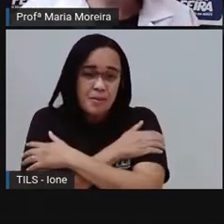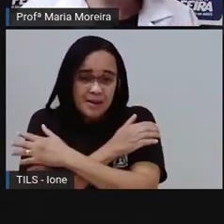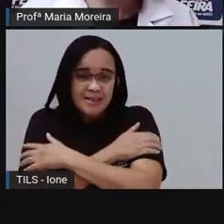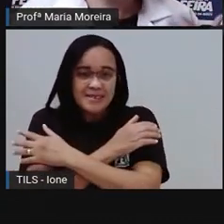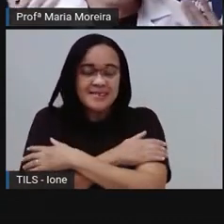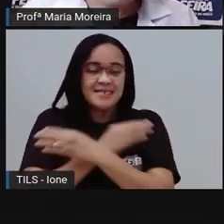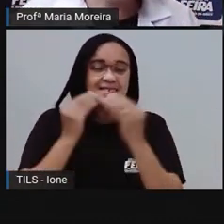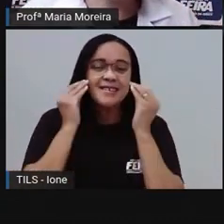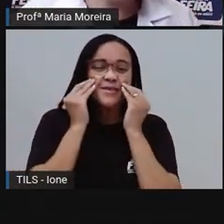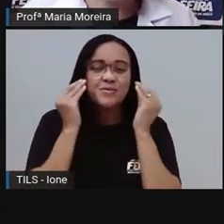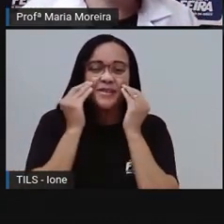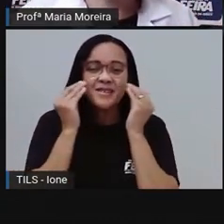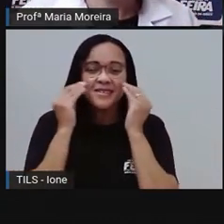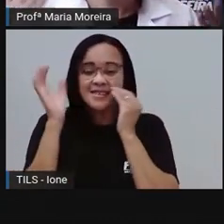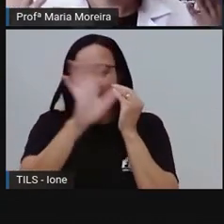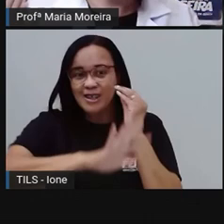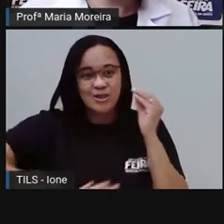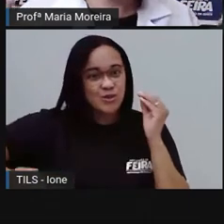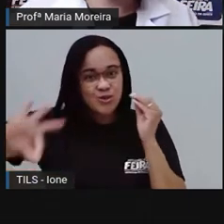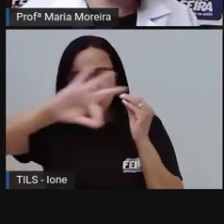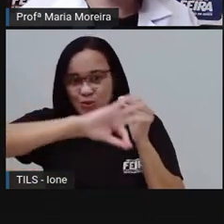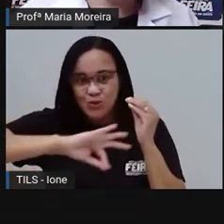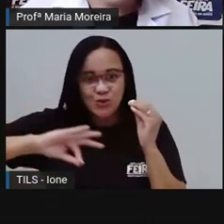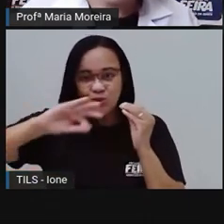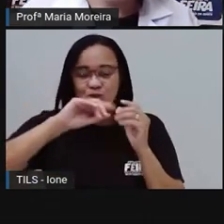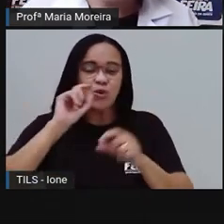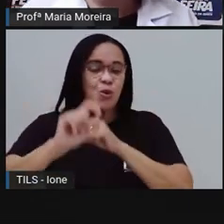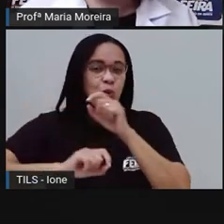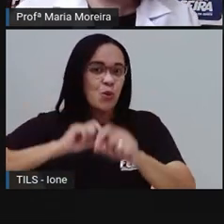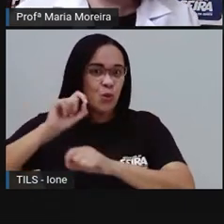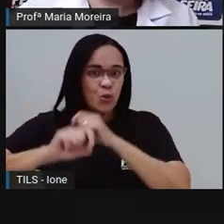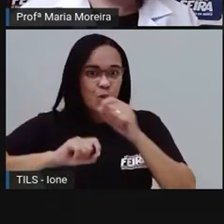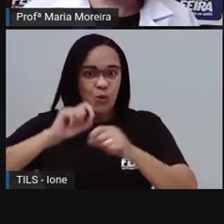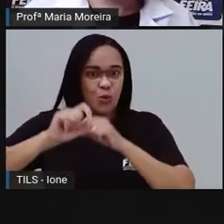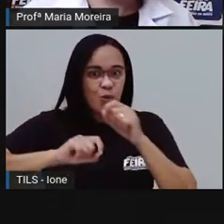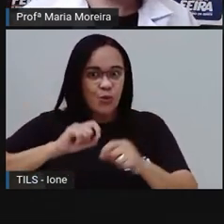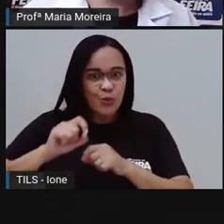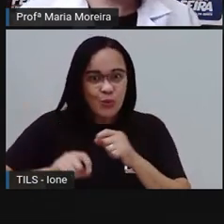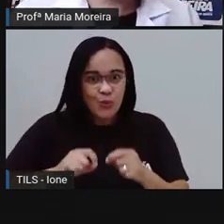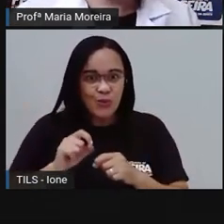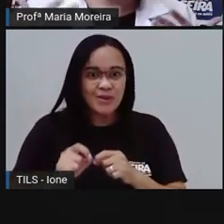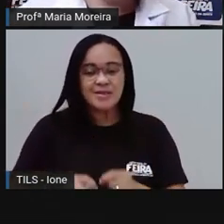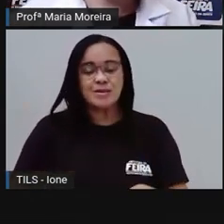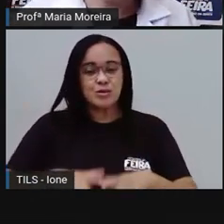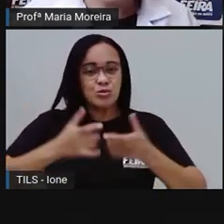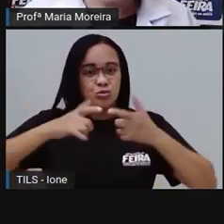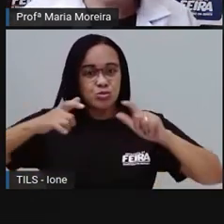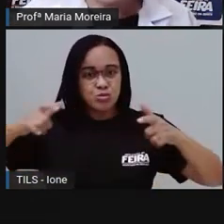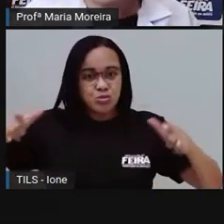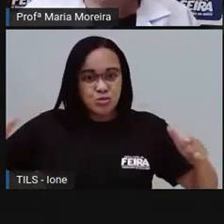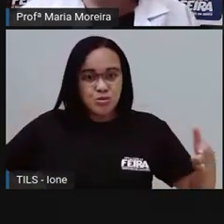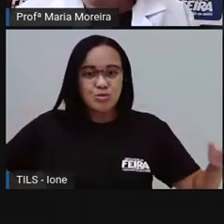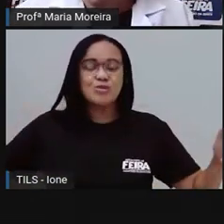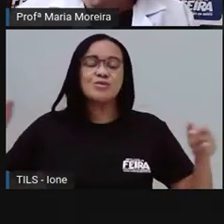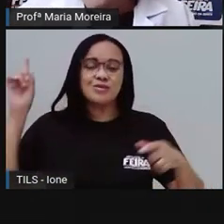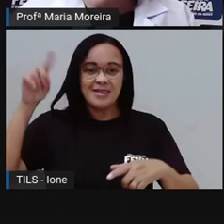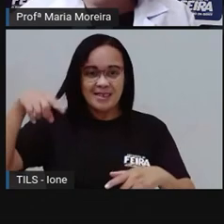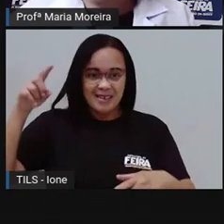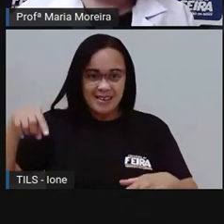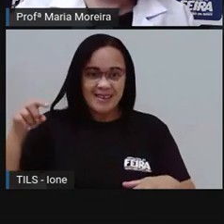beijados. E eu quero todo mundo aí agora multiplicando, né? A multiplicação aí agora vai fazer parte da vida de vocês.